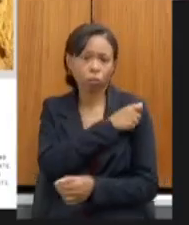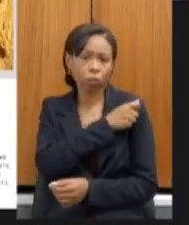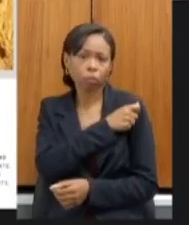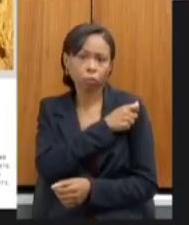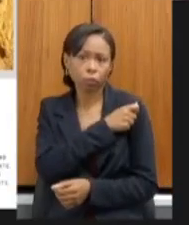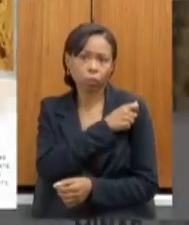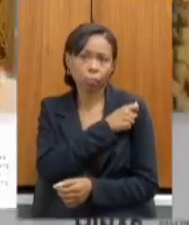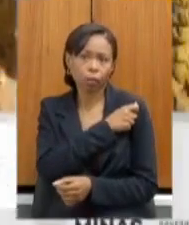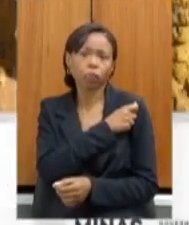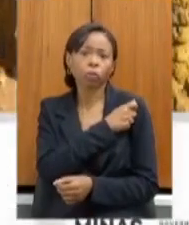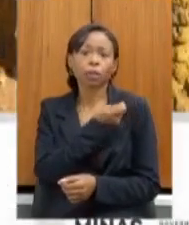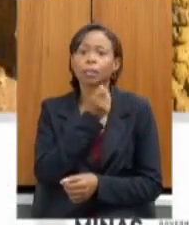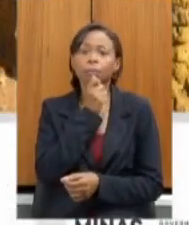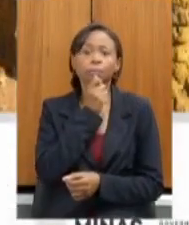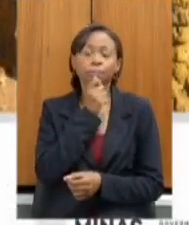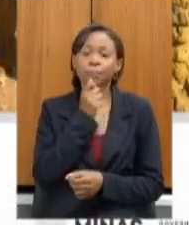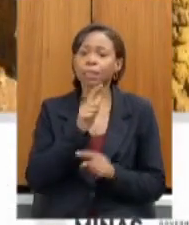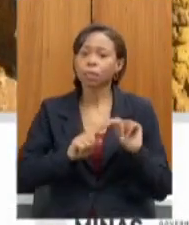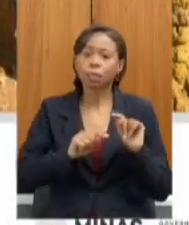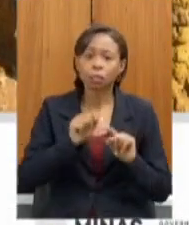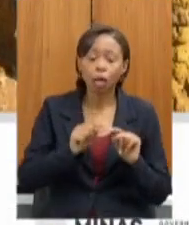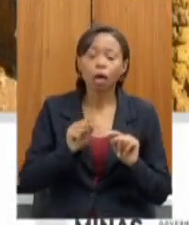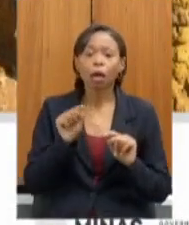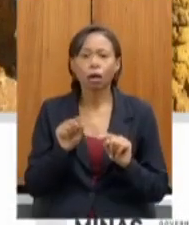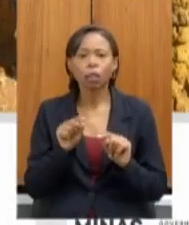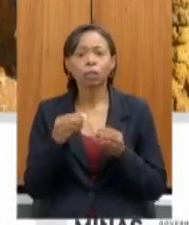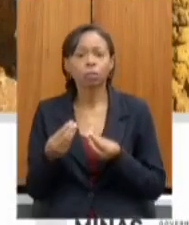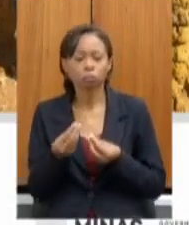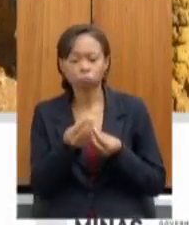estão recebendo o material tivemos aí